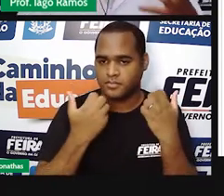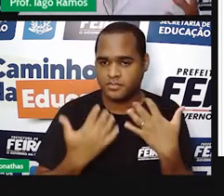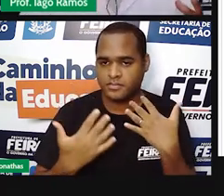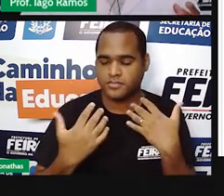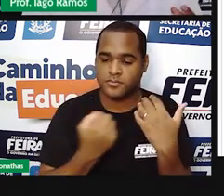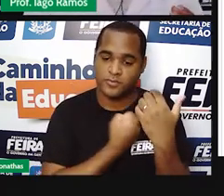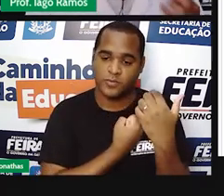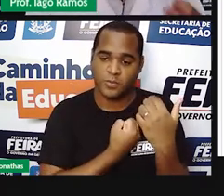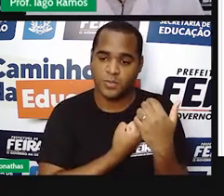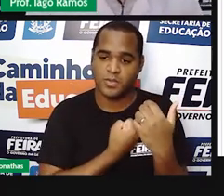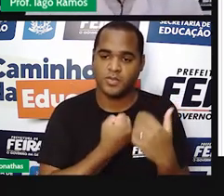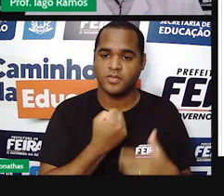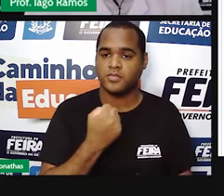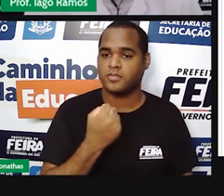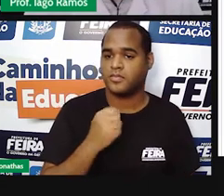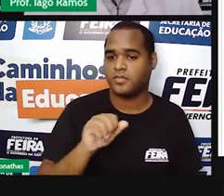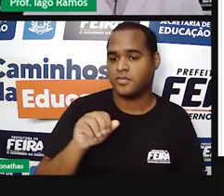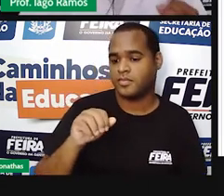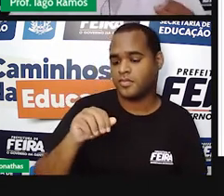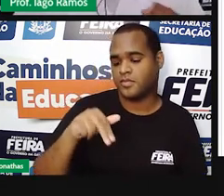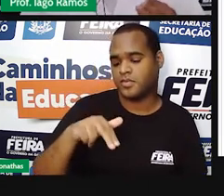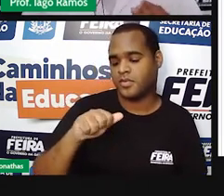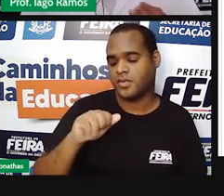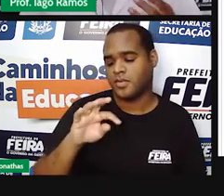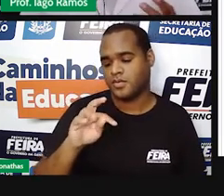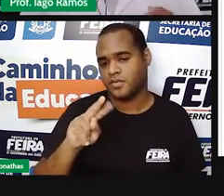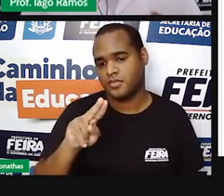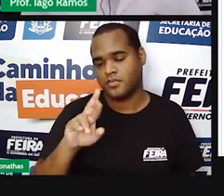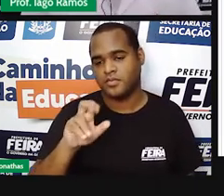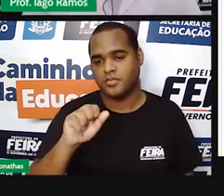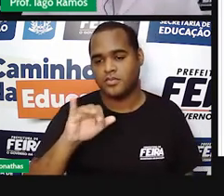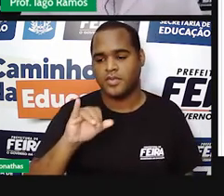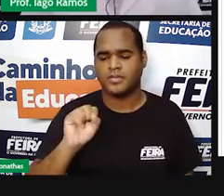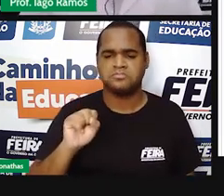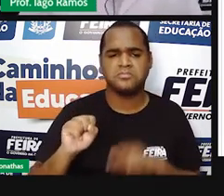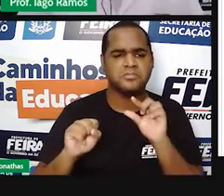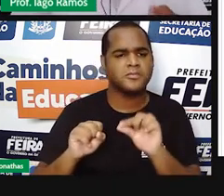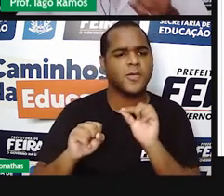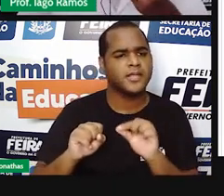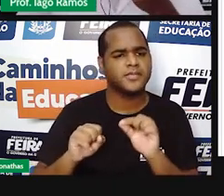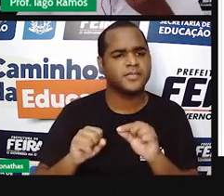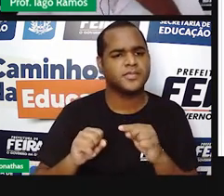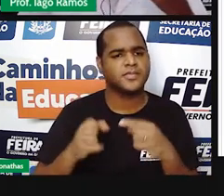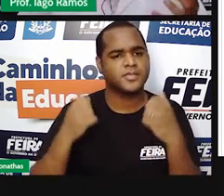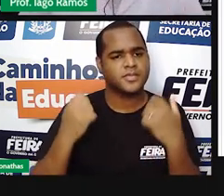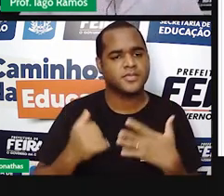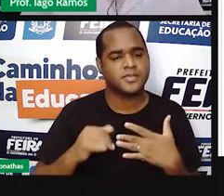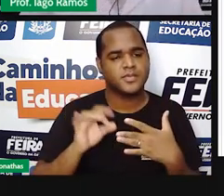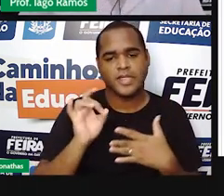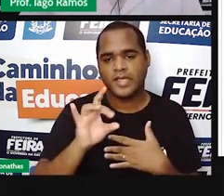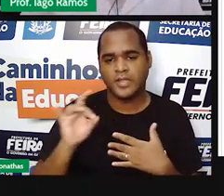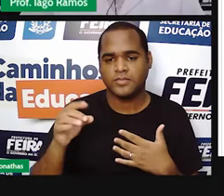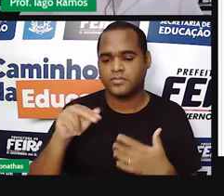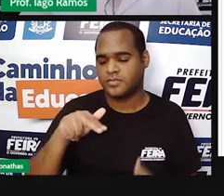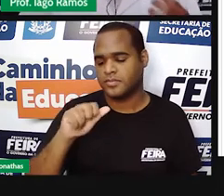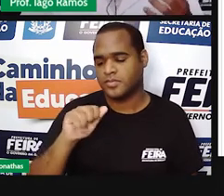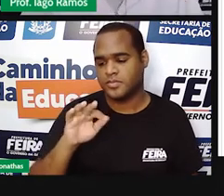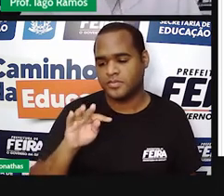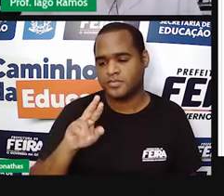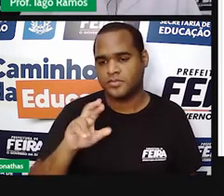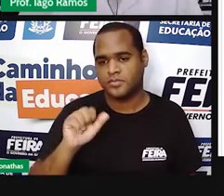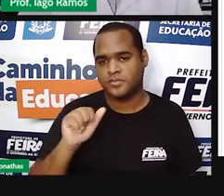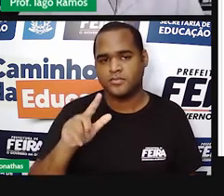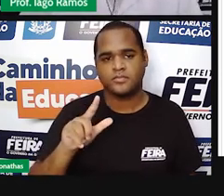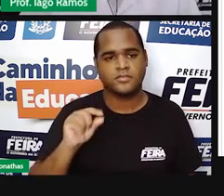números naturais. E o que é o conjunto dos números naturais? O que são os números naturais? Eu